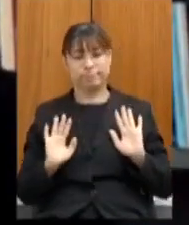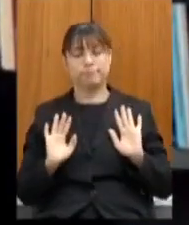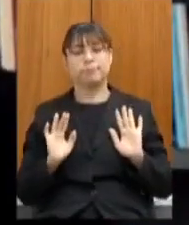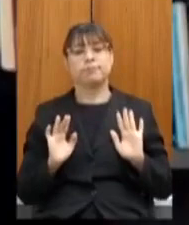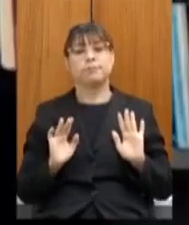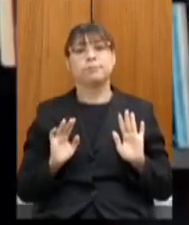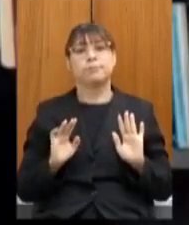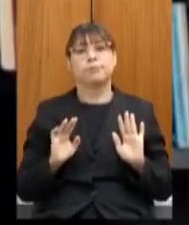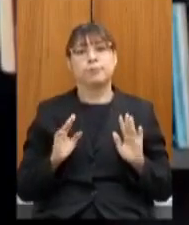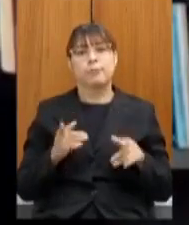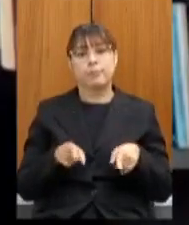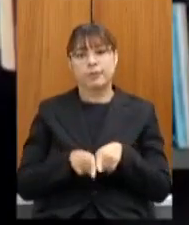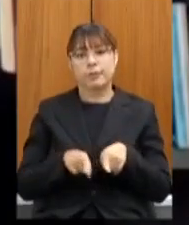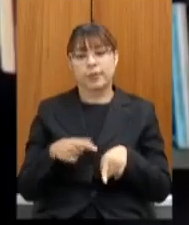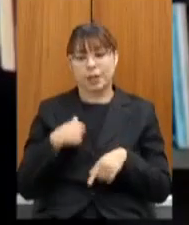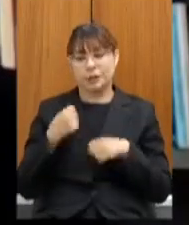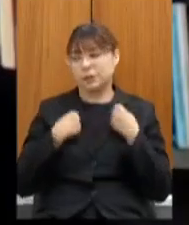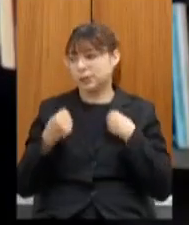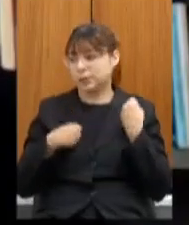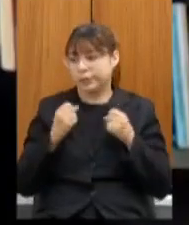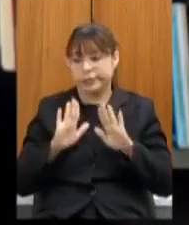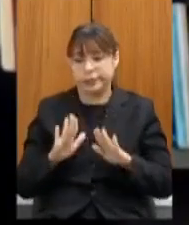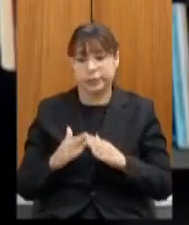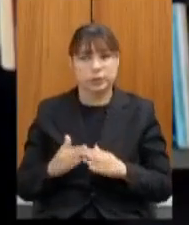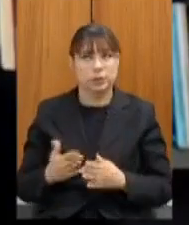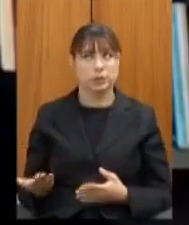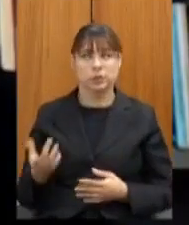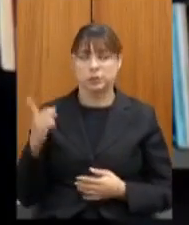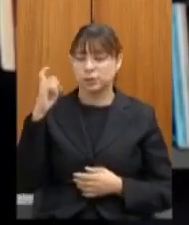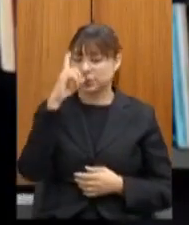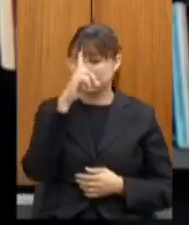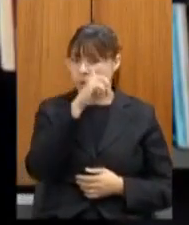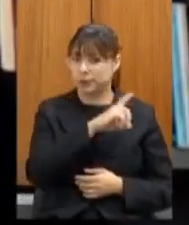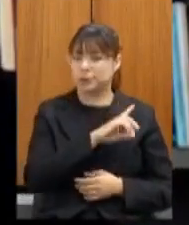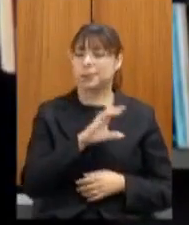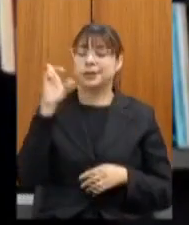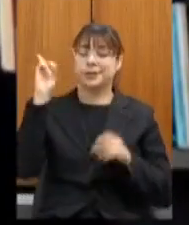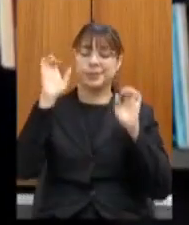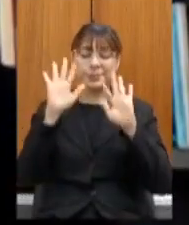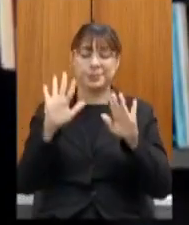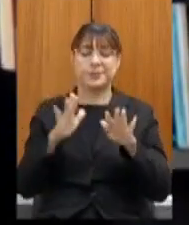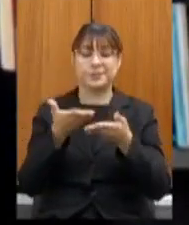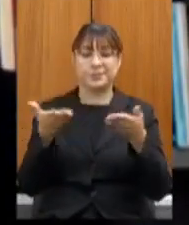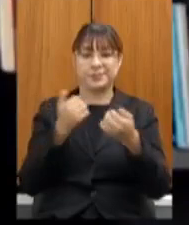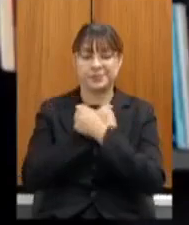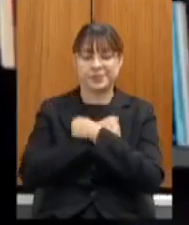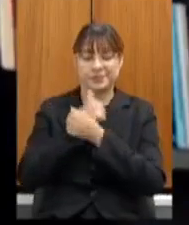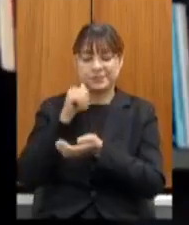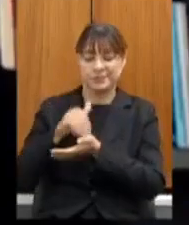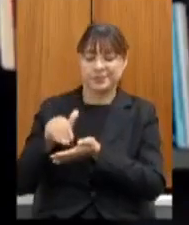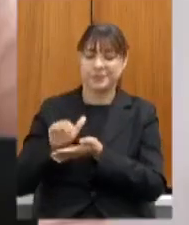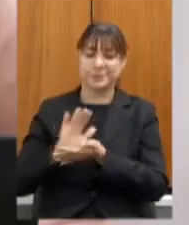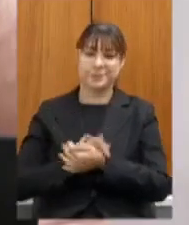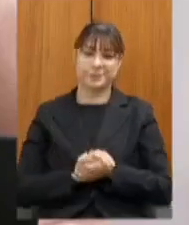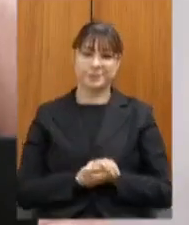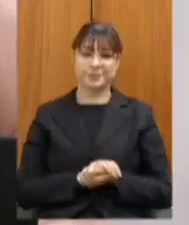um imperativo ficar em casa é muito complicado que Deus abençoe a todos grande abraço secretário